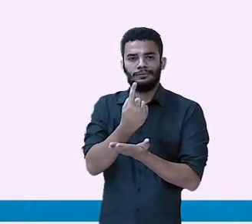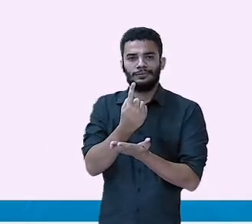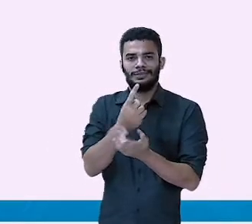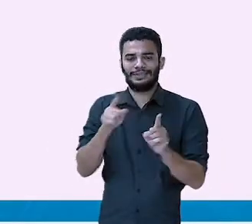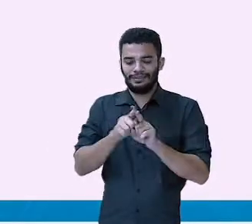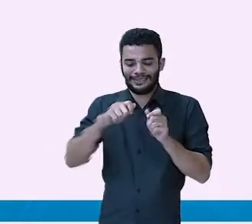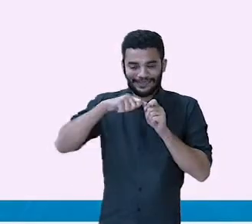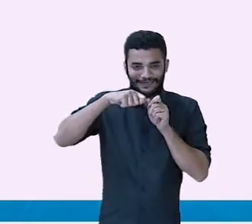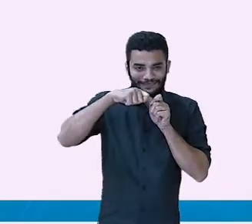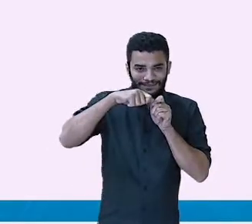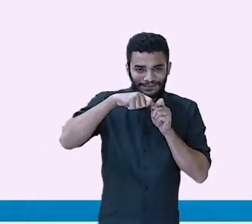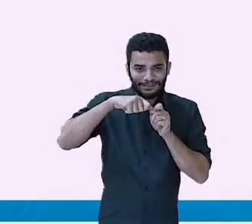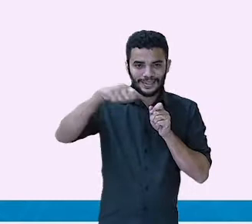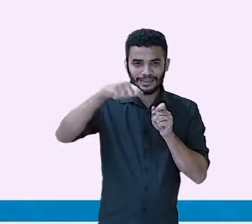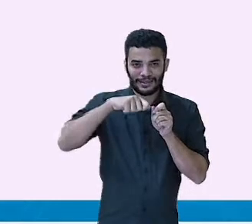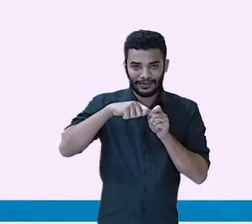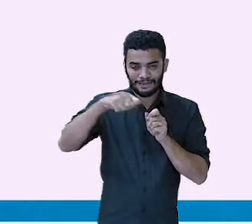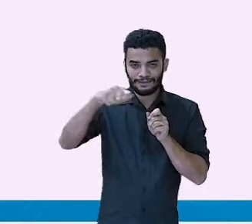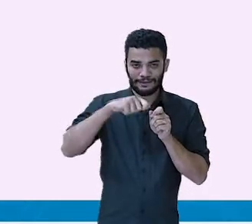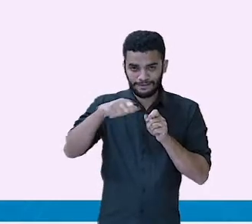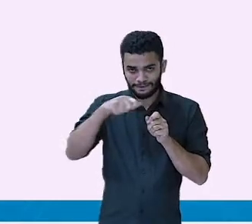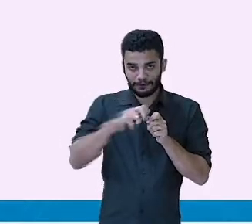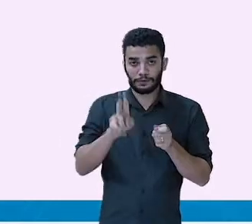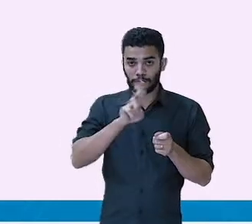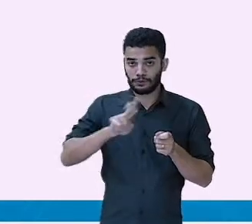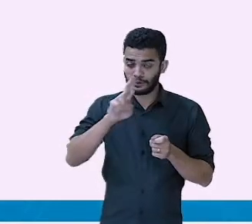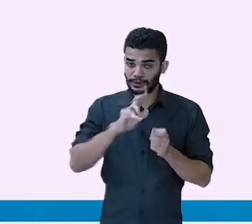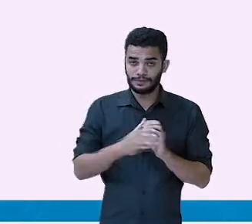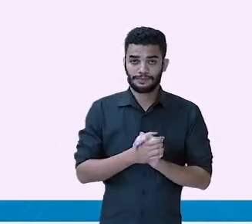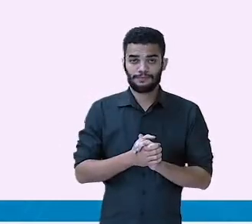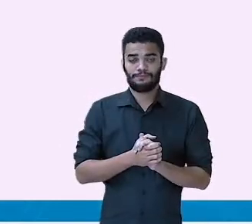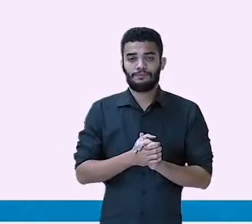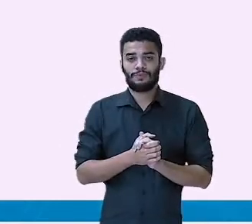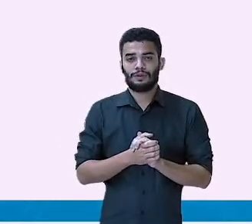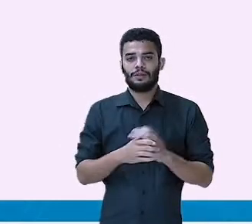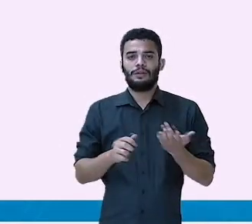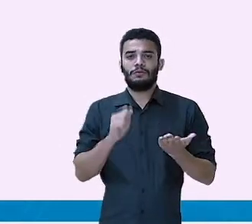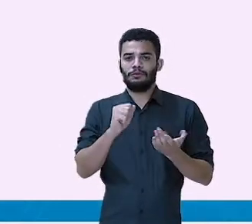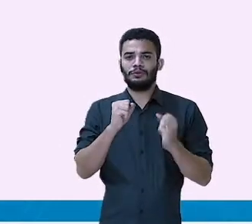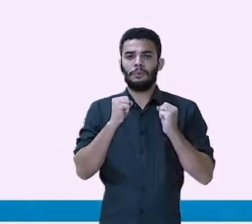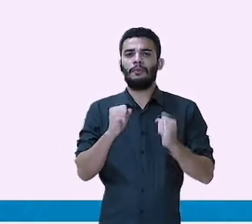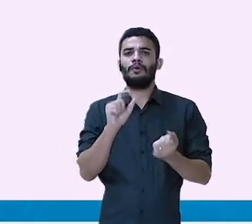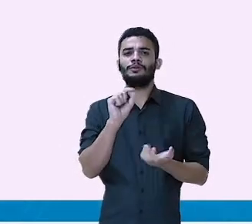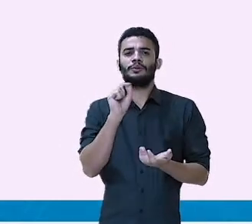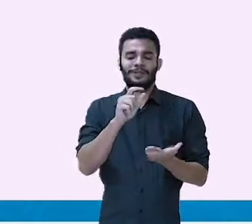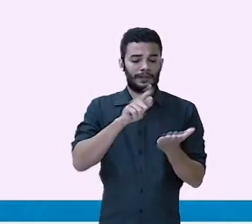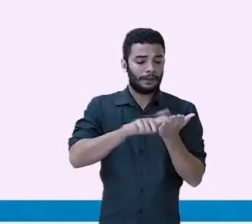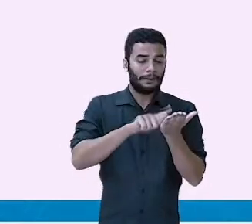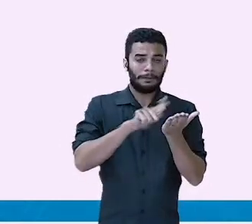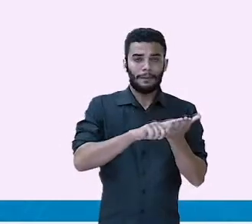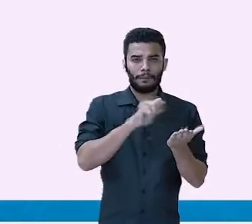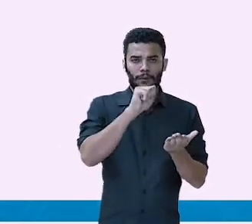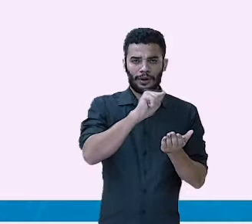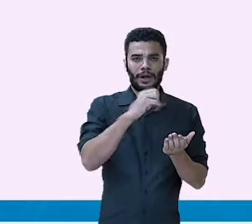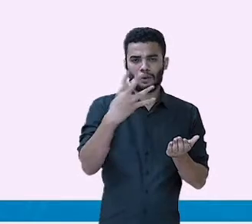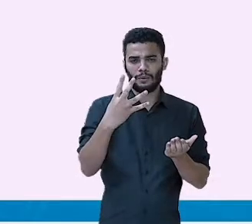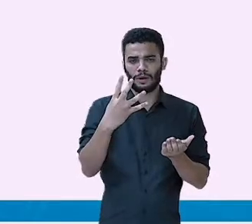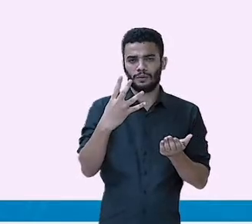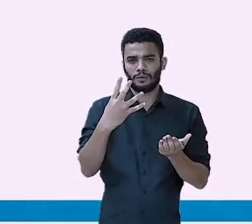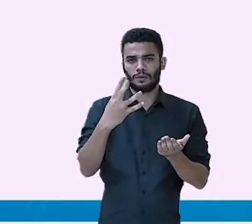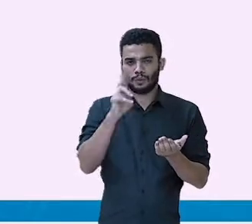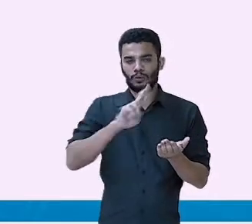cartolina, não tem problema, a gente pode utilizar folha de caderno mesmo ou papel A4, tá bom?